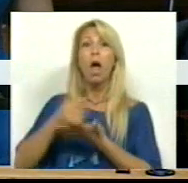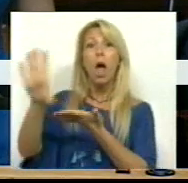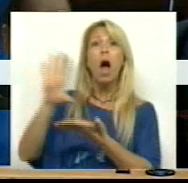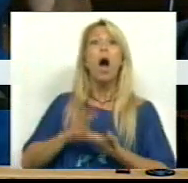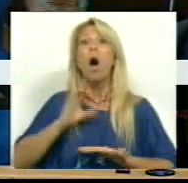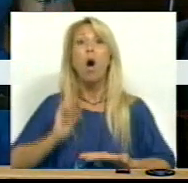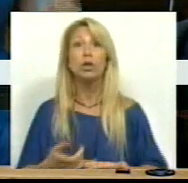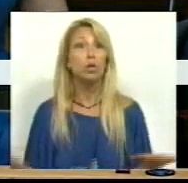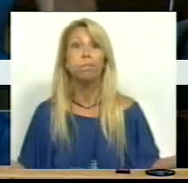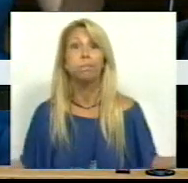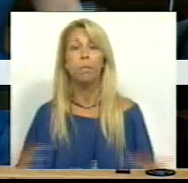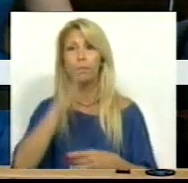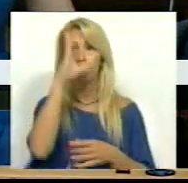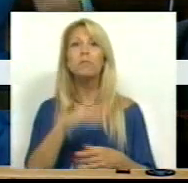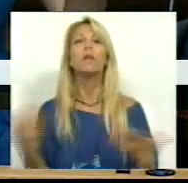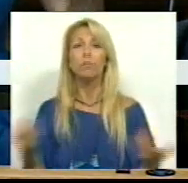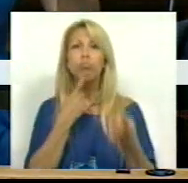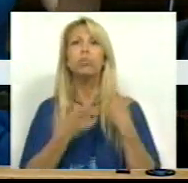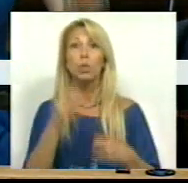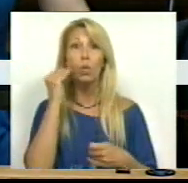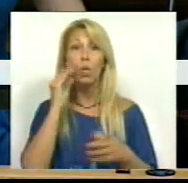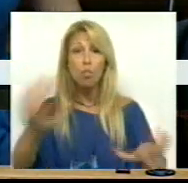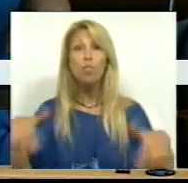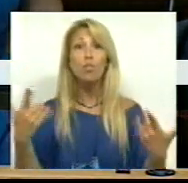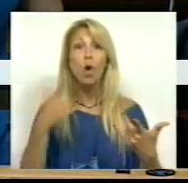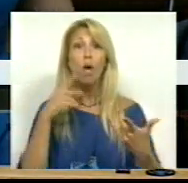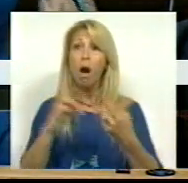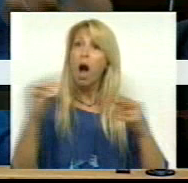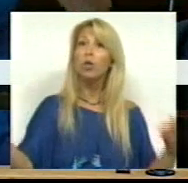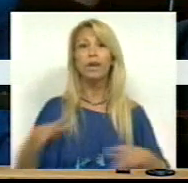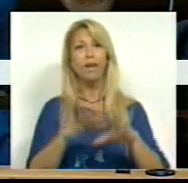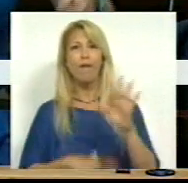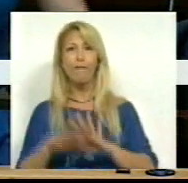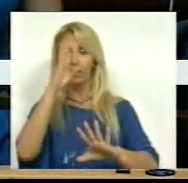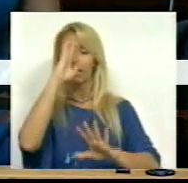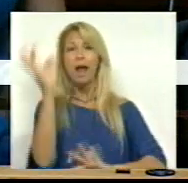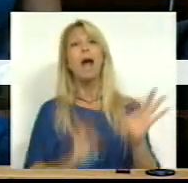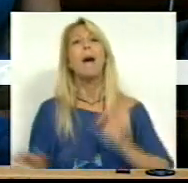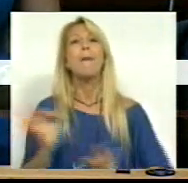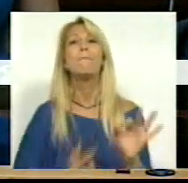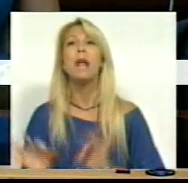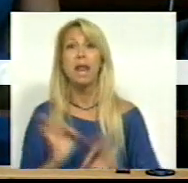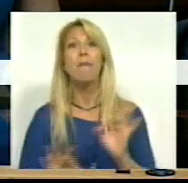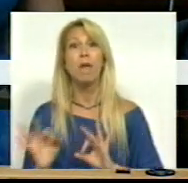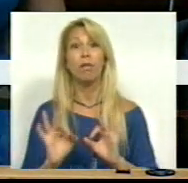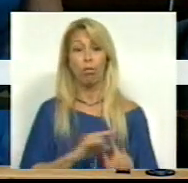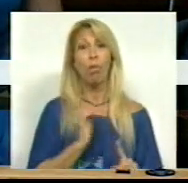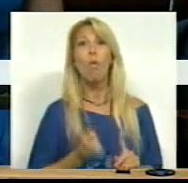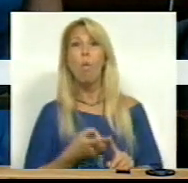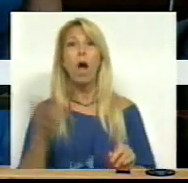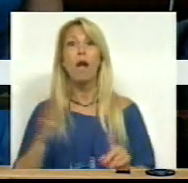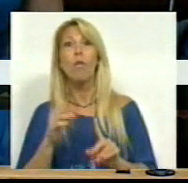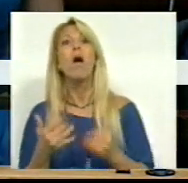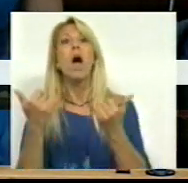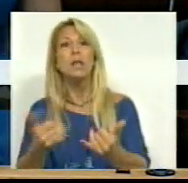questão que colocamos é como é que pode uma autarquia fazer um planeamento plurianual quando não sabe com aquilo que vai ter no ano seguinte. O PCP